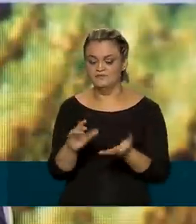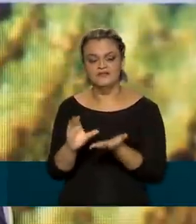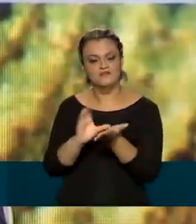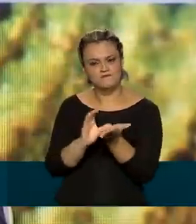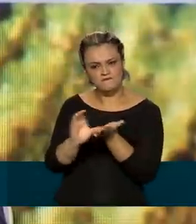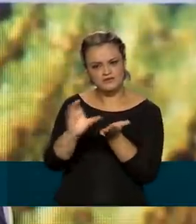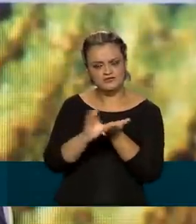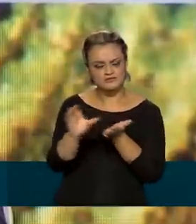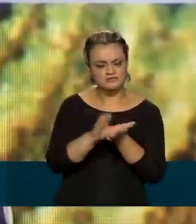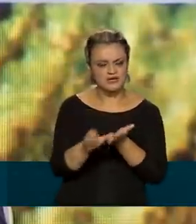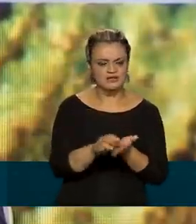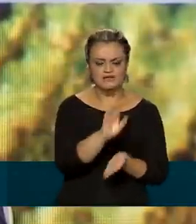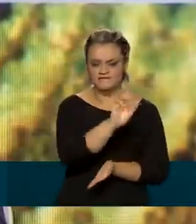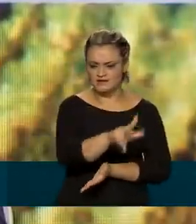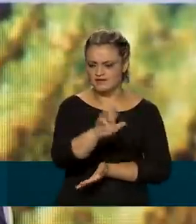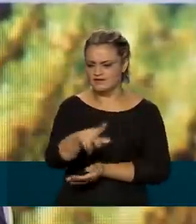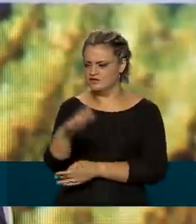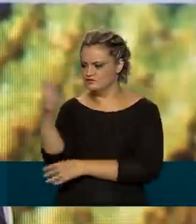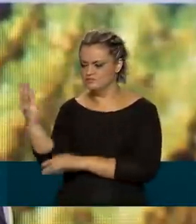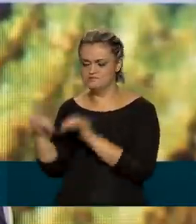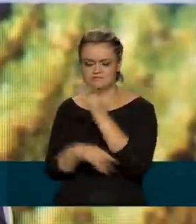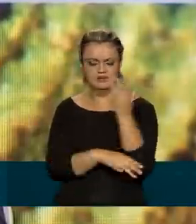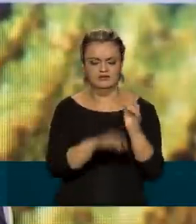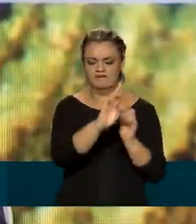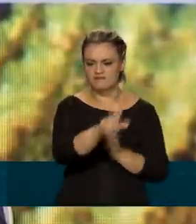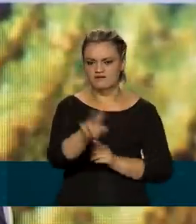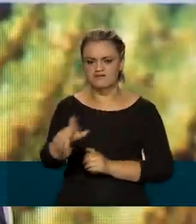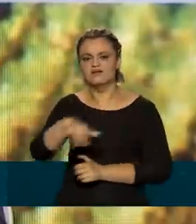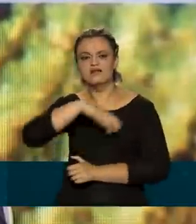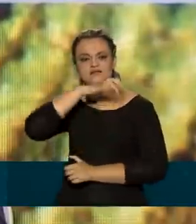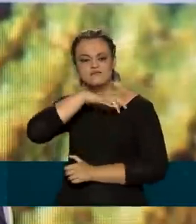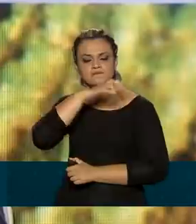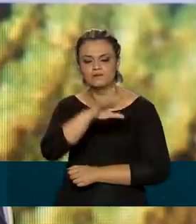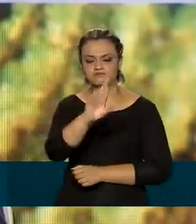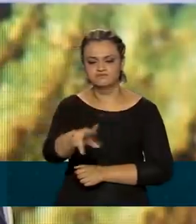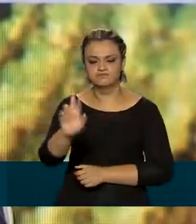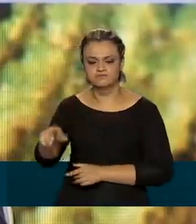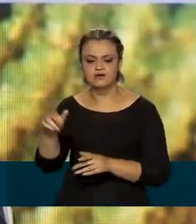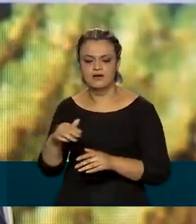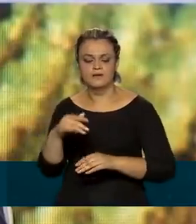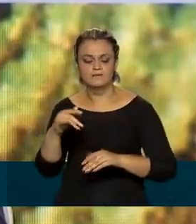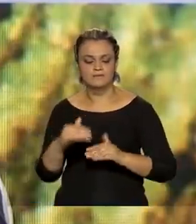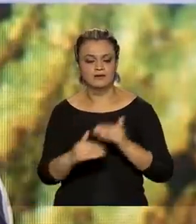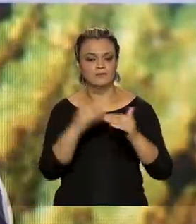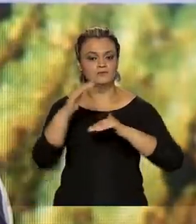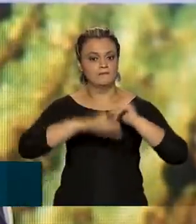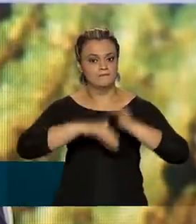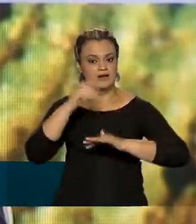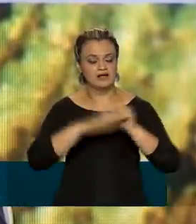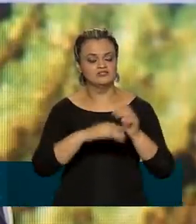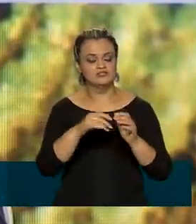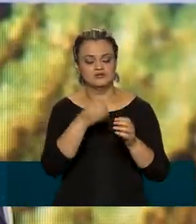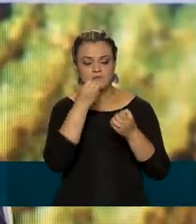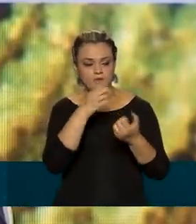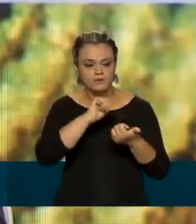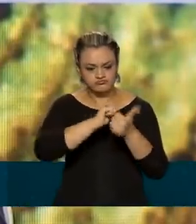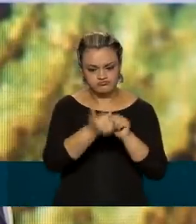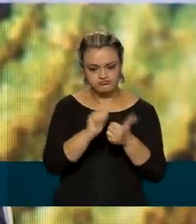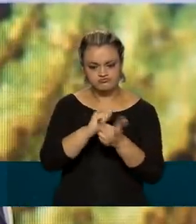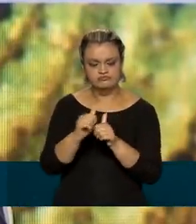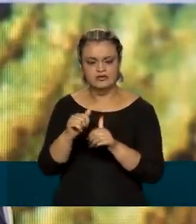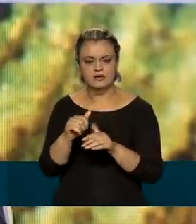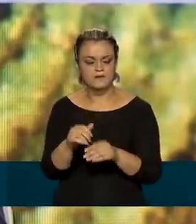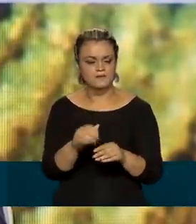de variedades de plantas e animais, no desenvolvimento de práticas produtivas adaptadas às